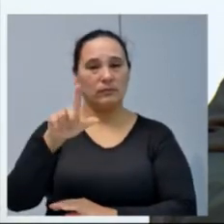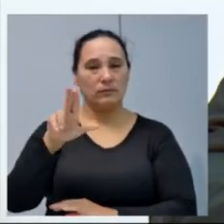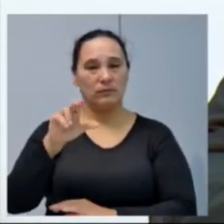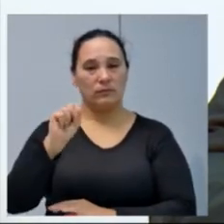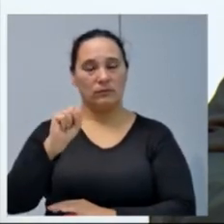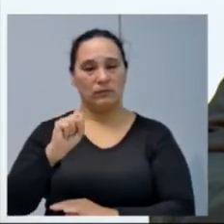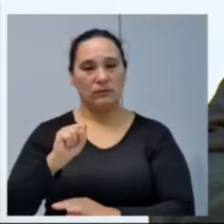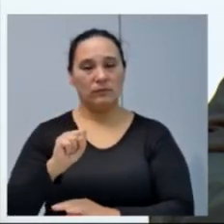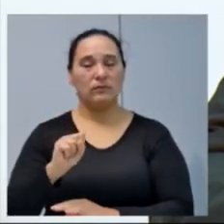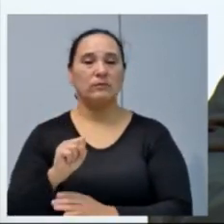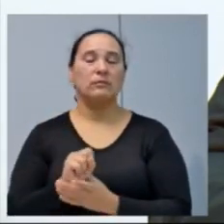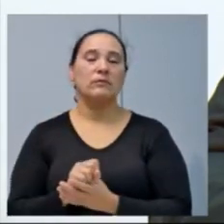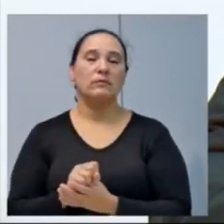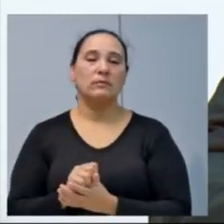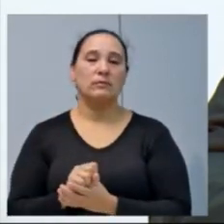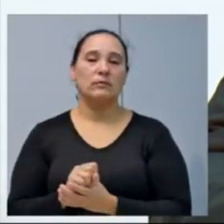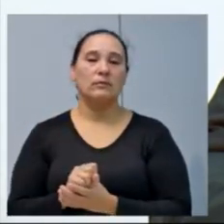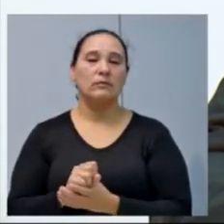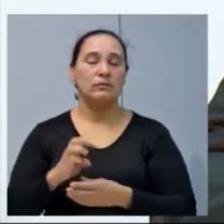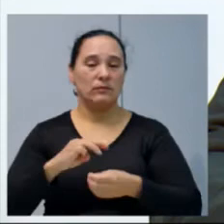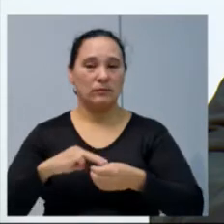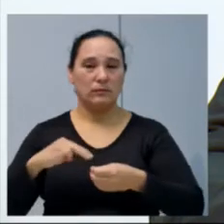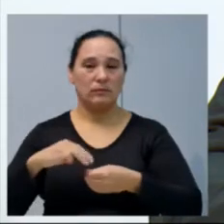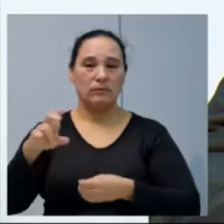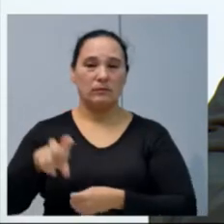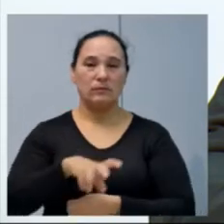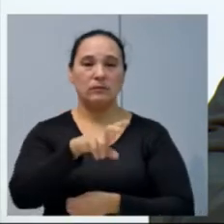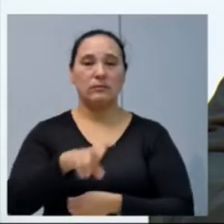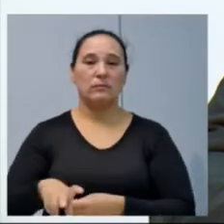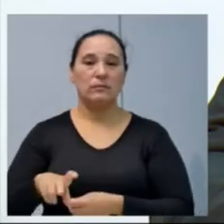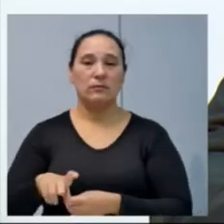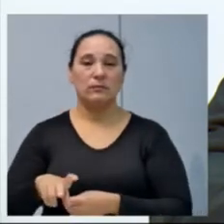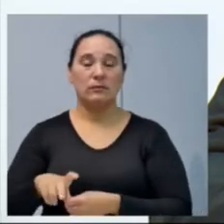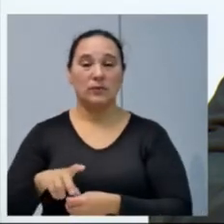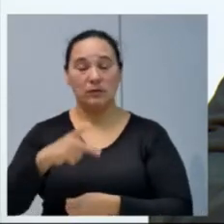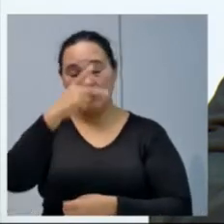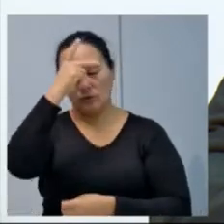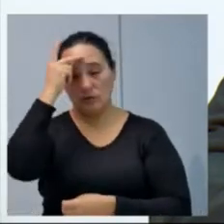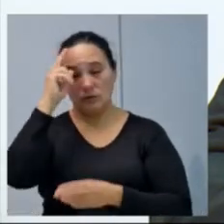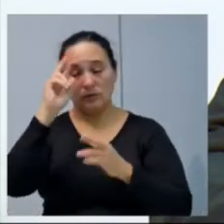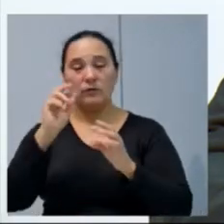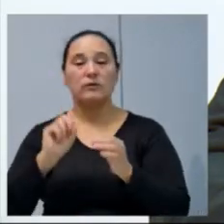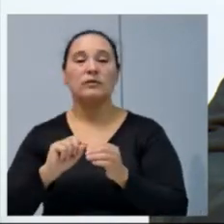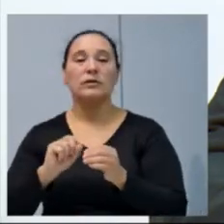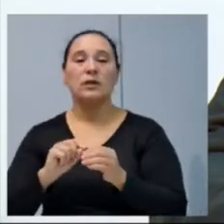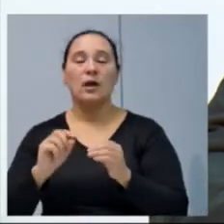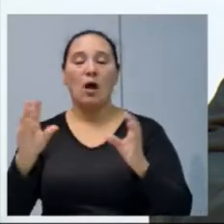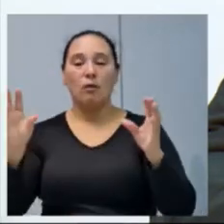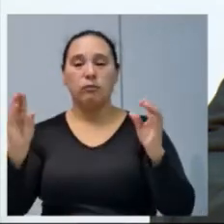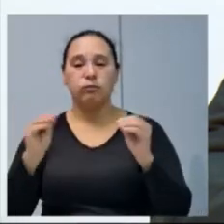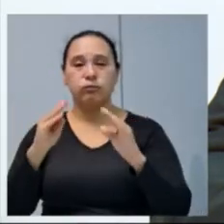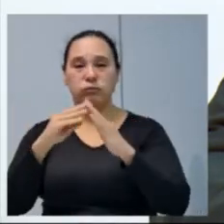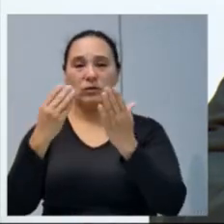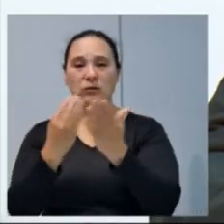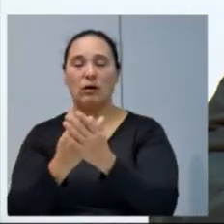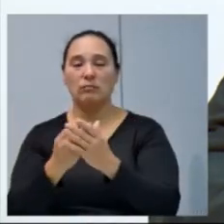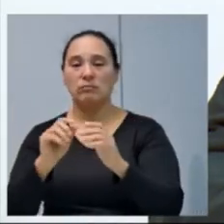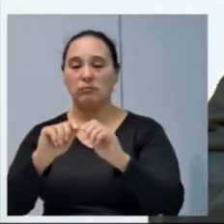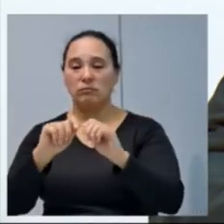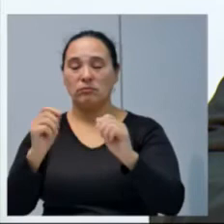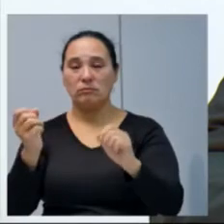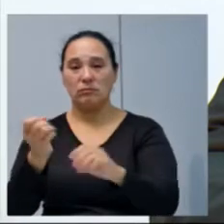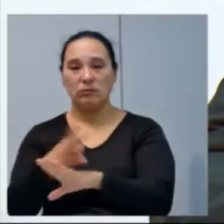Costa, para que o município de Chancherê, através do órgão competente, promova a demolição da antiga escola municipal